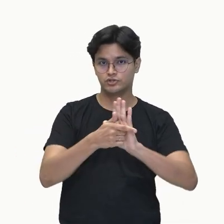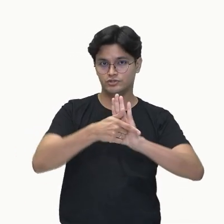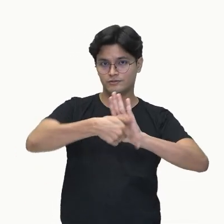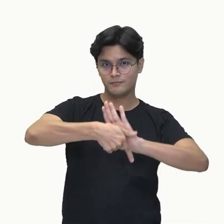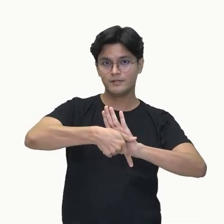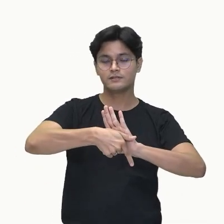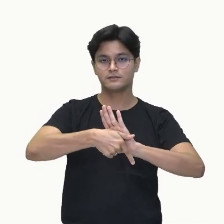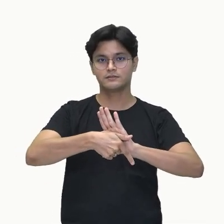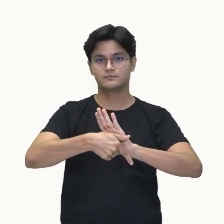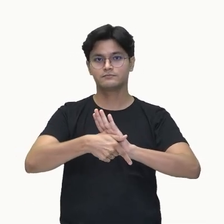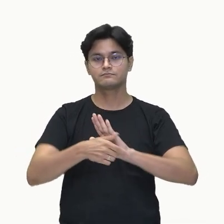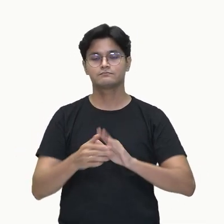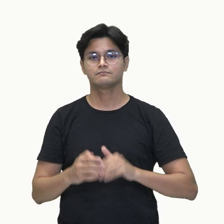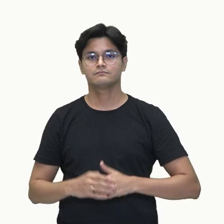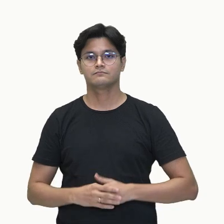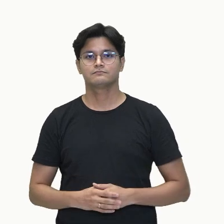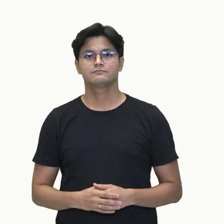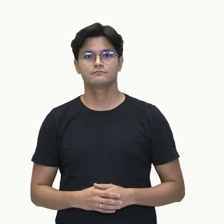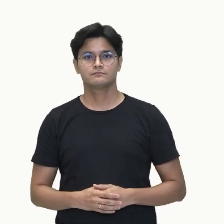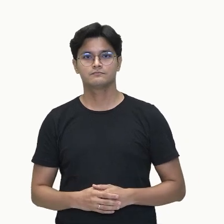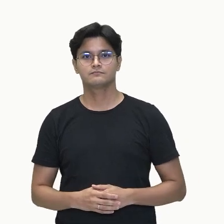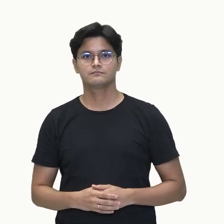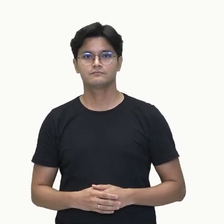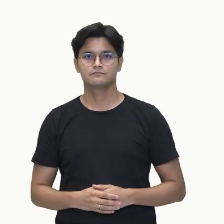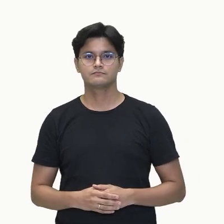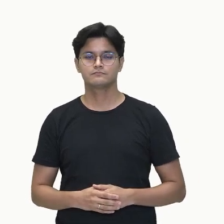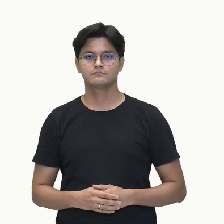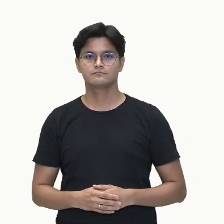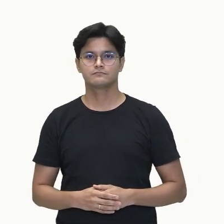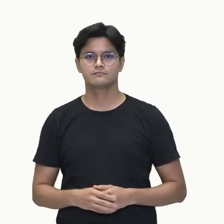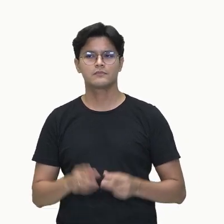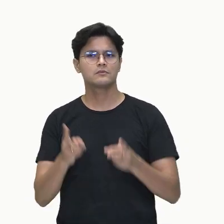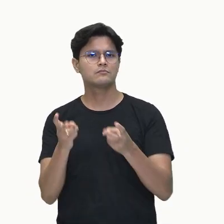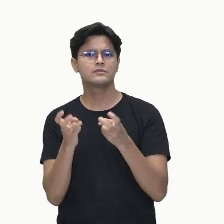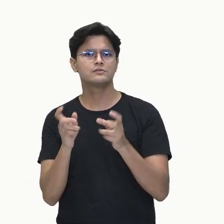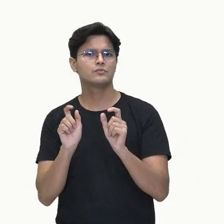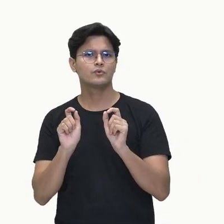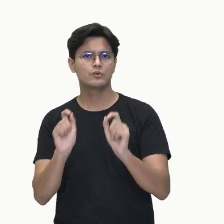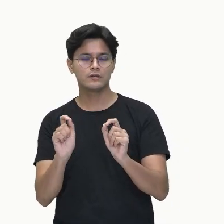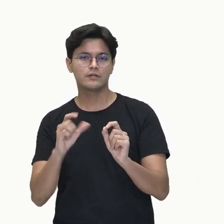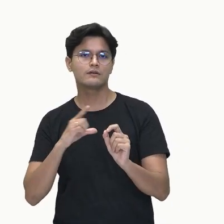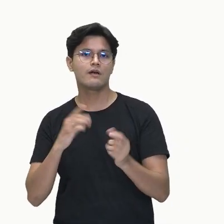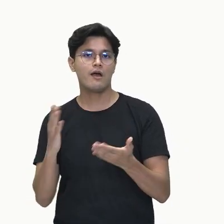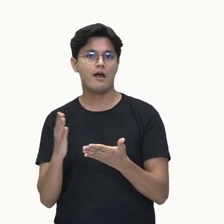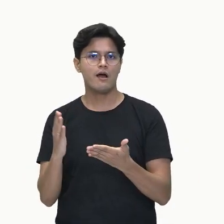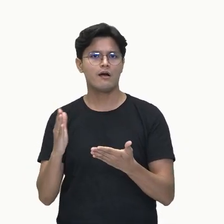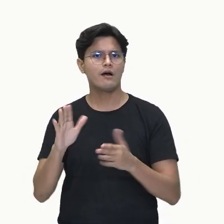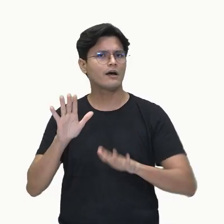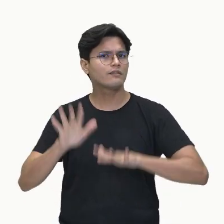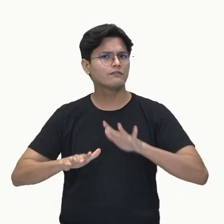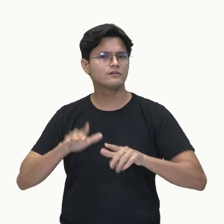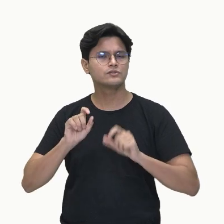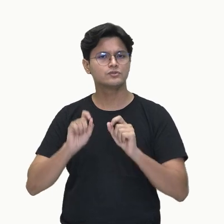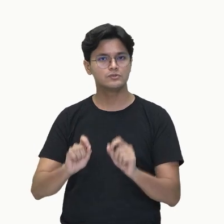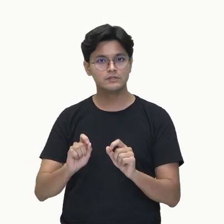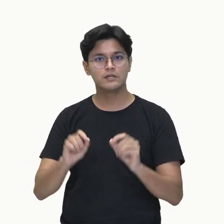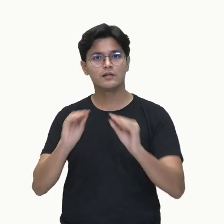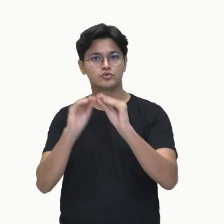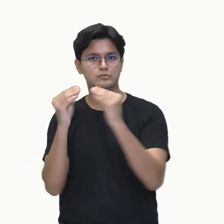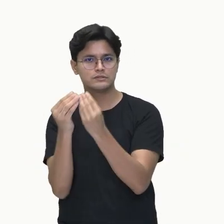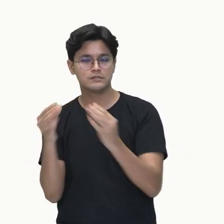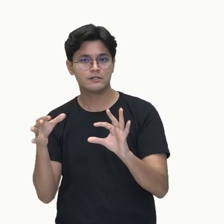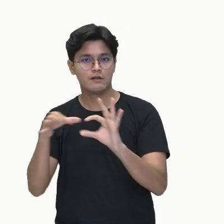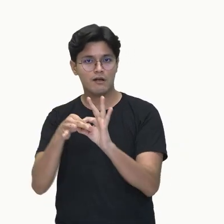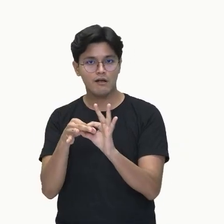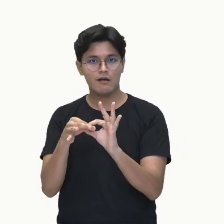a gente vai perceber também que em alguns momentos, esses ligantes, eles podem